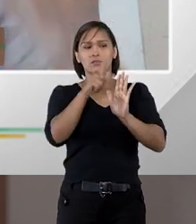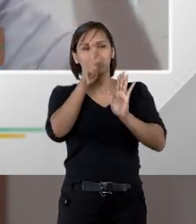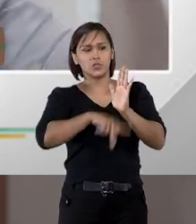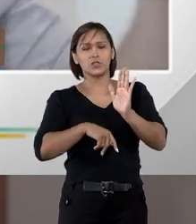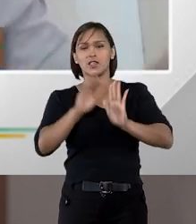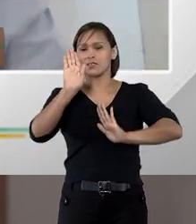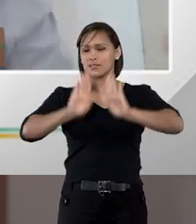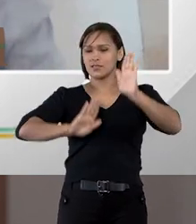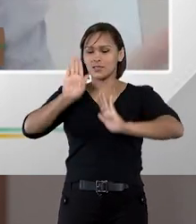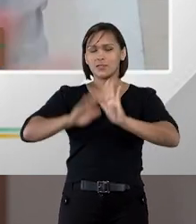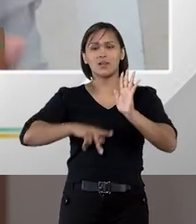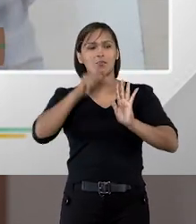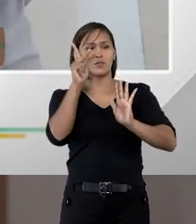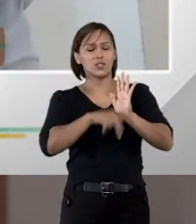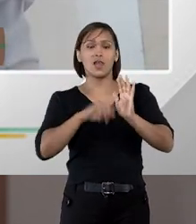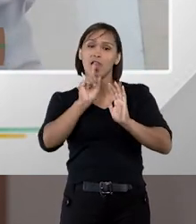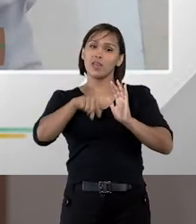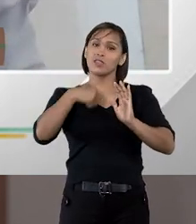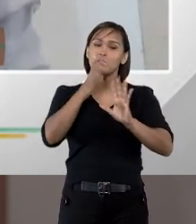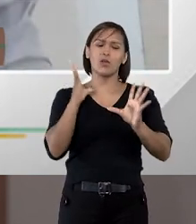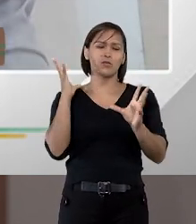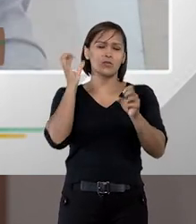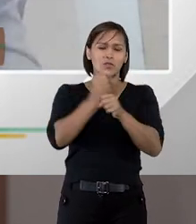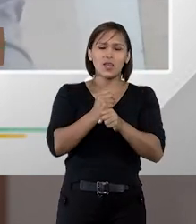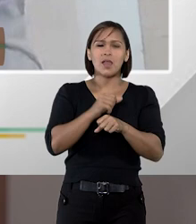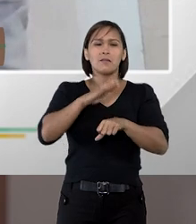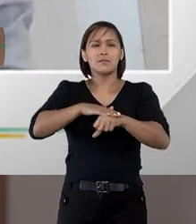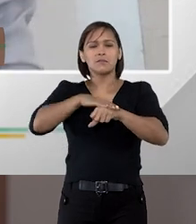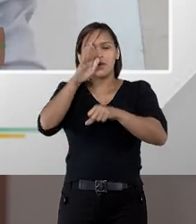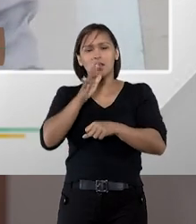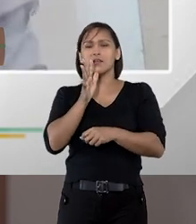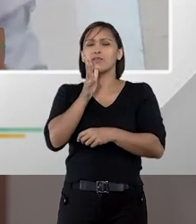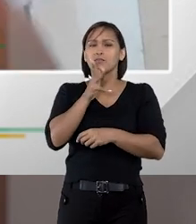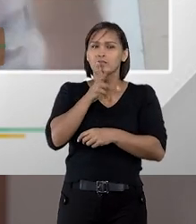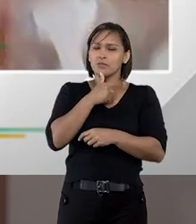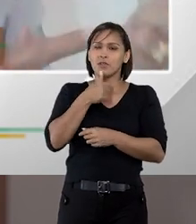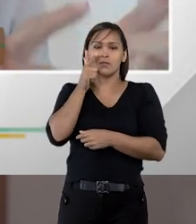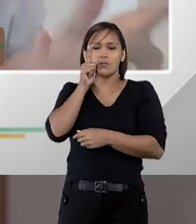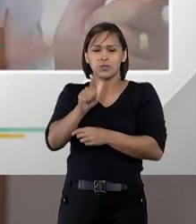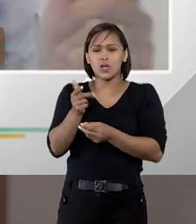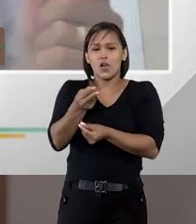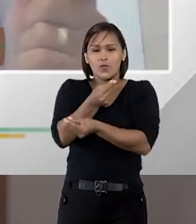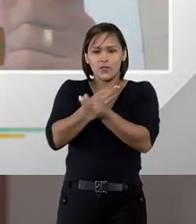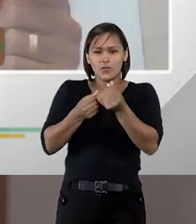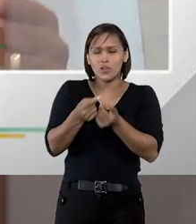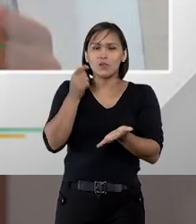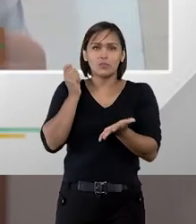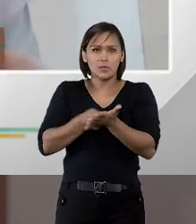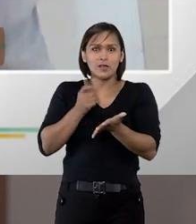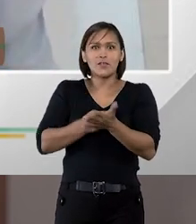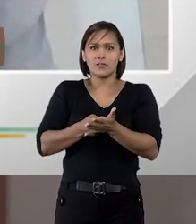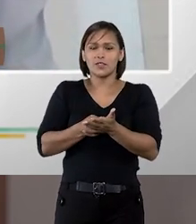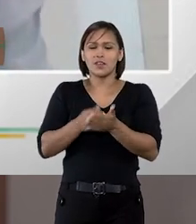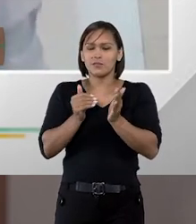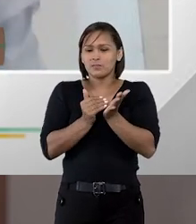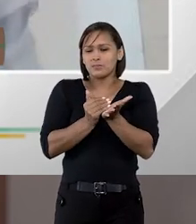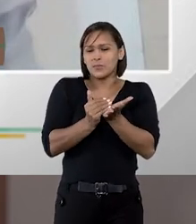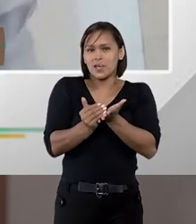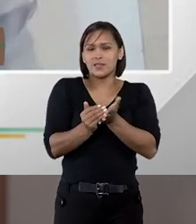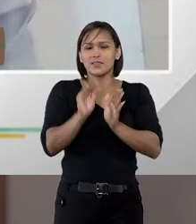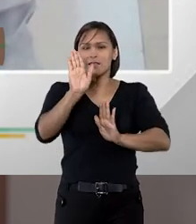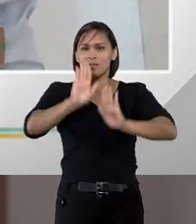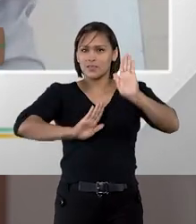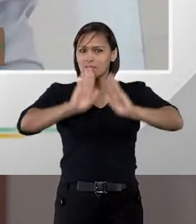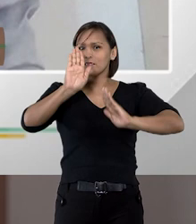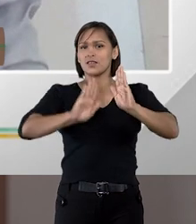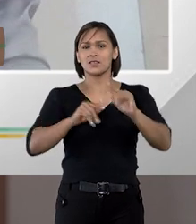projetos, licitando projetos, depois que isso é concluído, demora mais muito tempo para conseguir um orçamento, para efetivamente iniciar